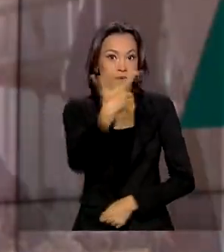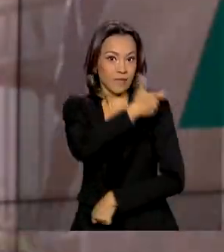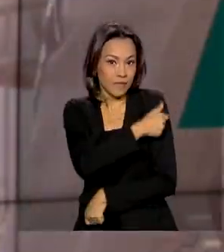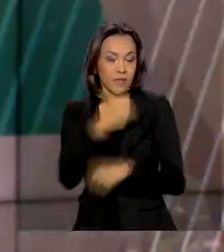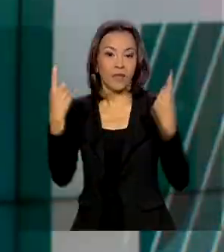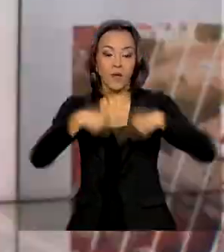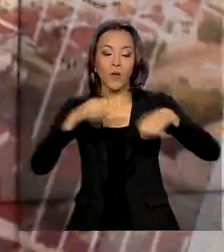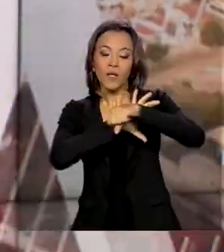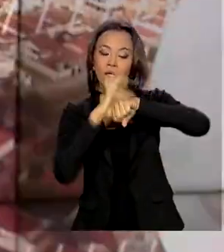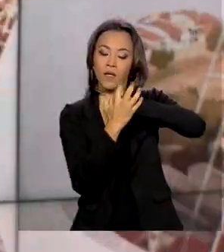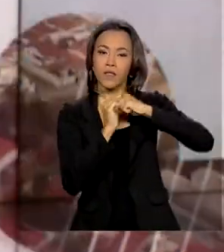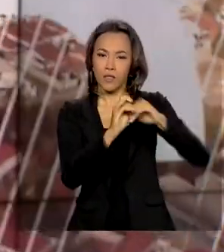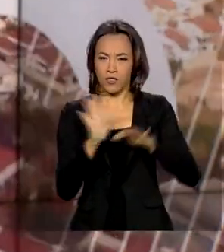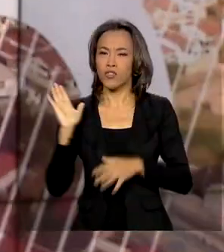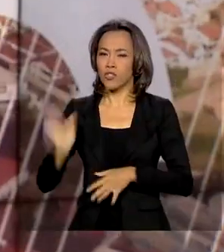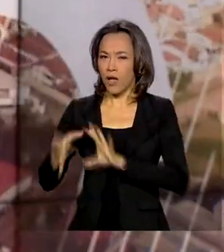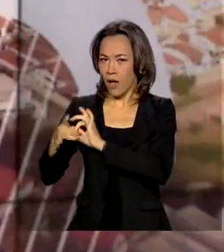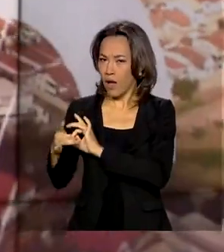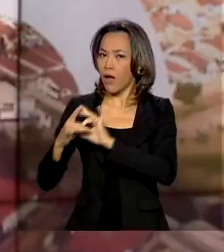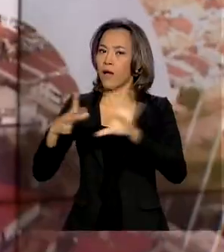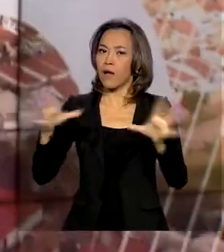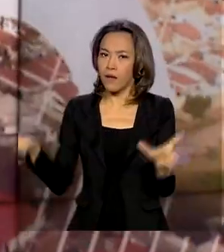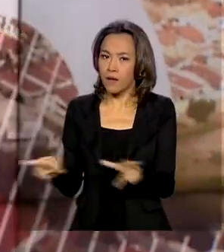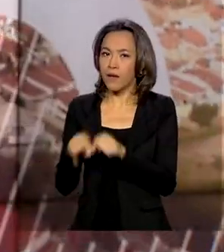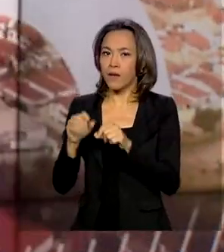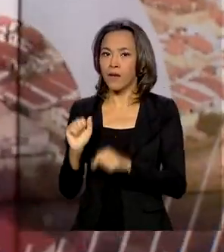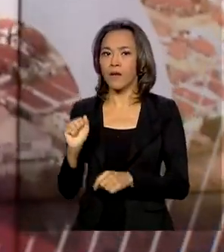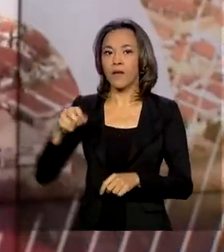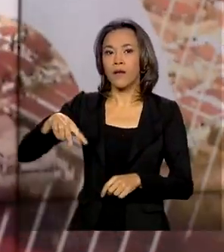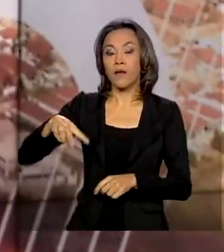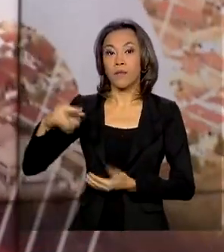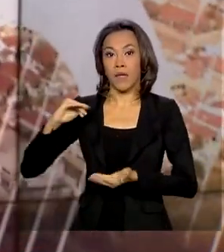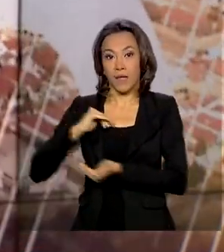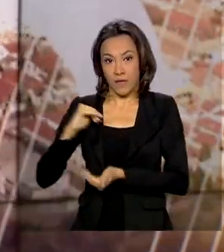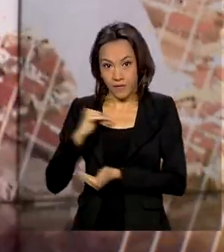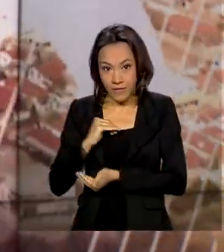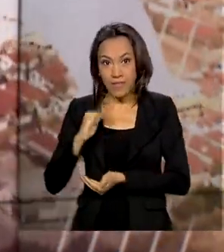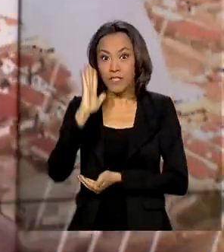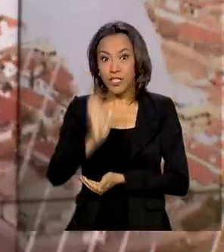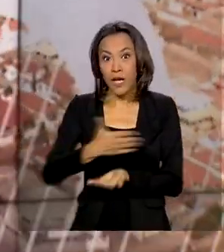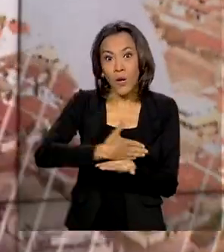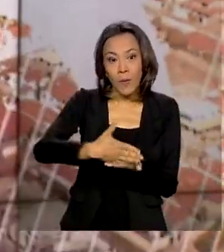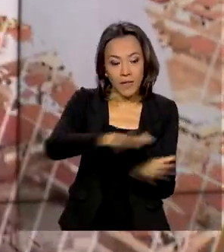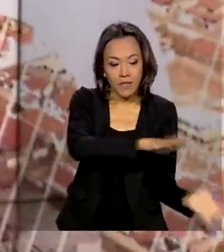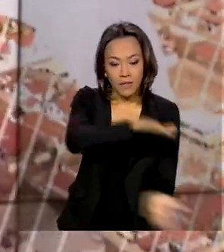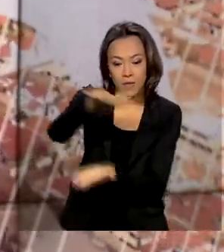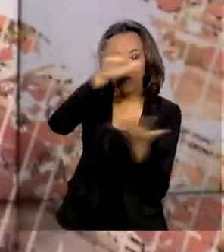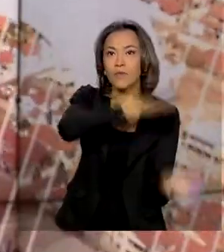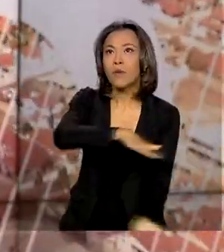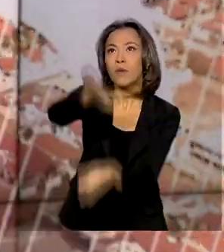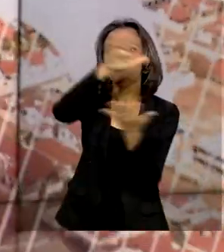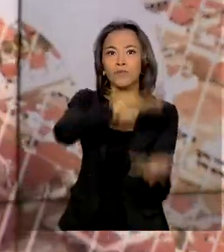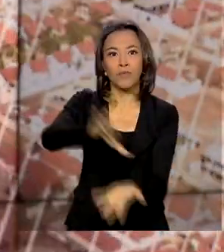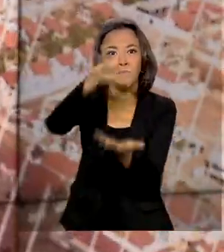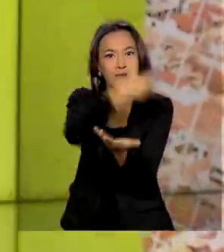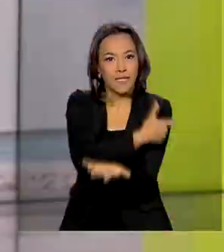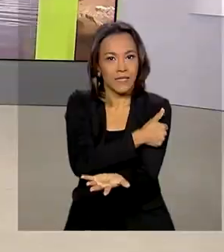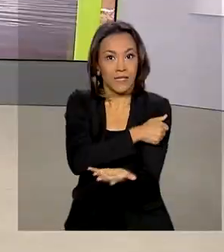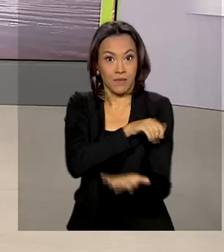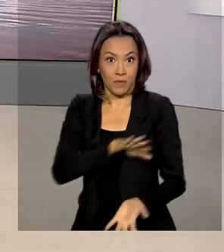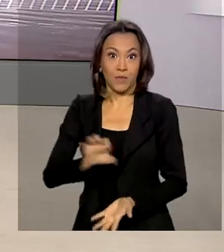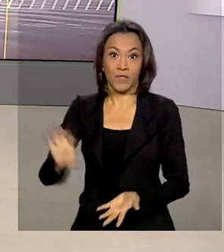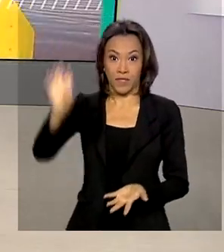foi autorizado pela Anvisa e o Ministério da Saúde começa o envio das doses aos estados para vacinar a população.